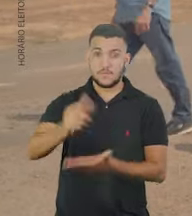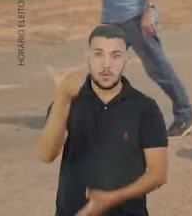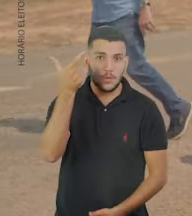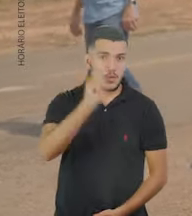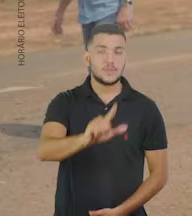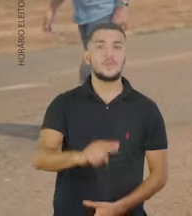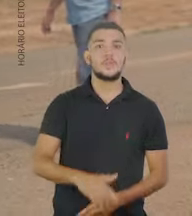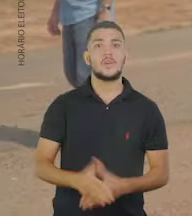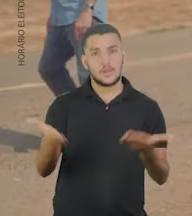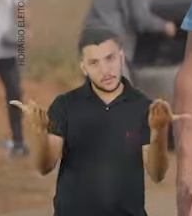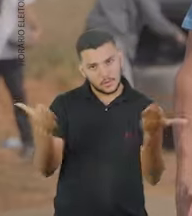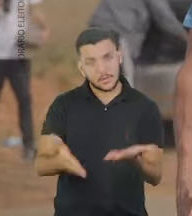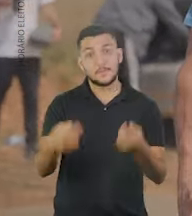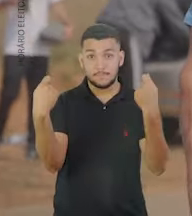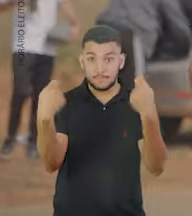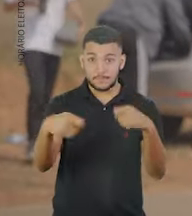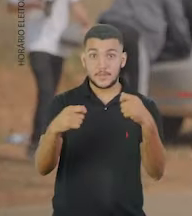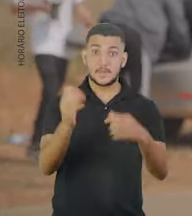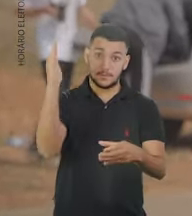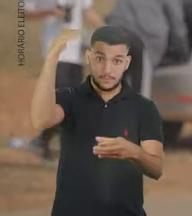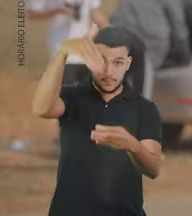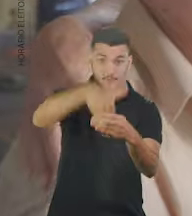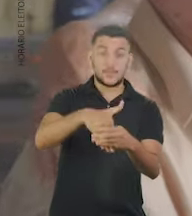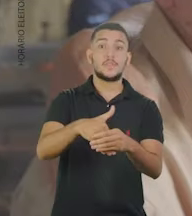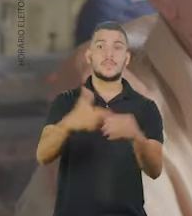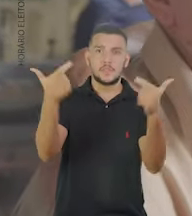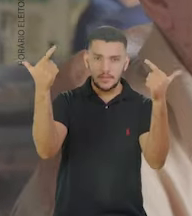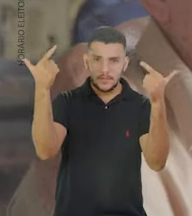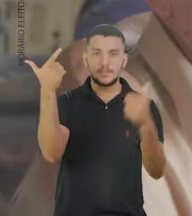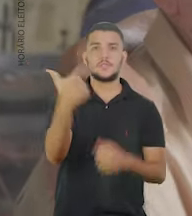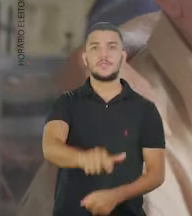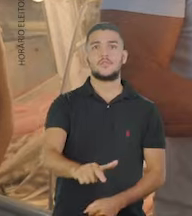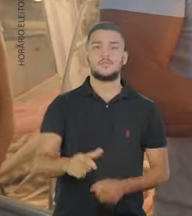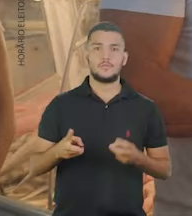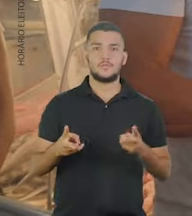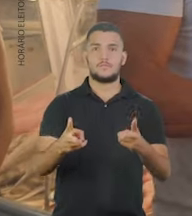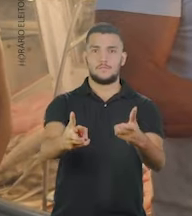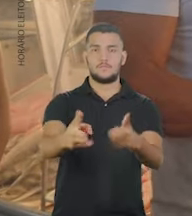consegui. Agora preciso do seu voto para colocar em prática.